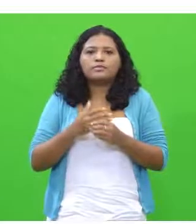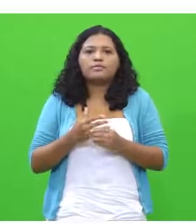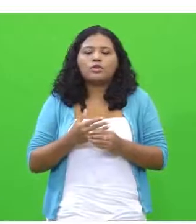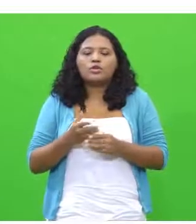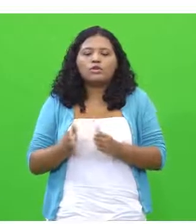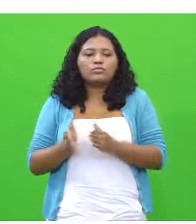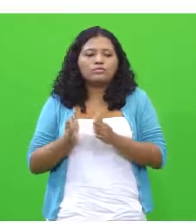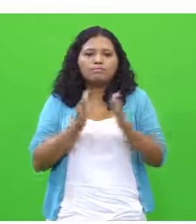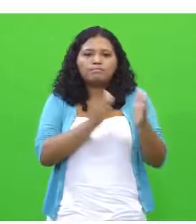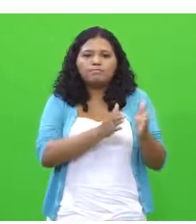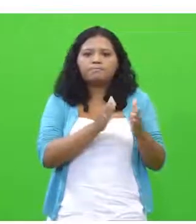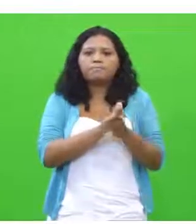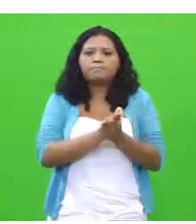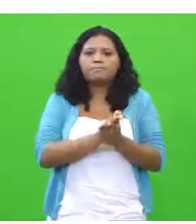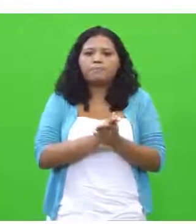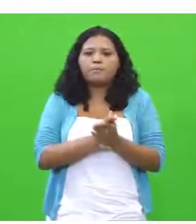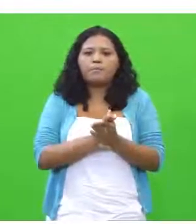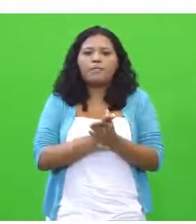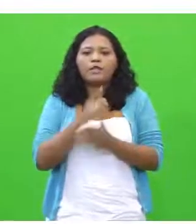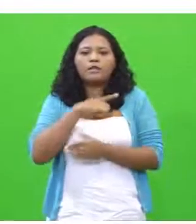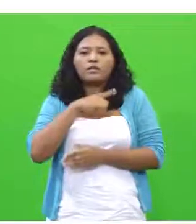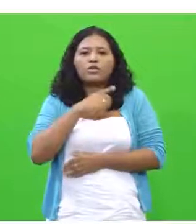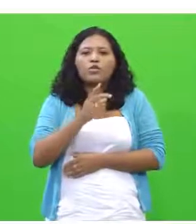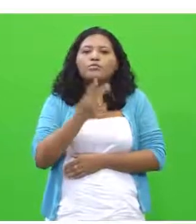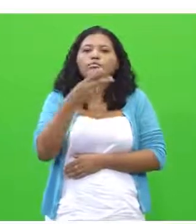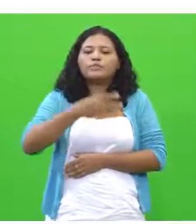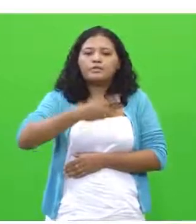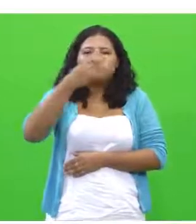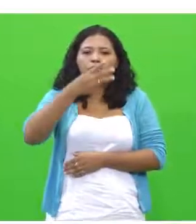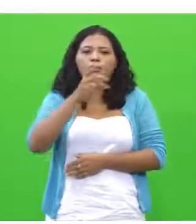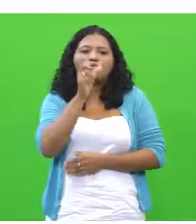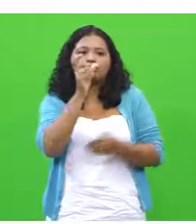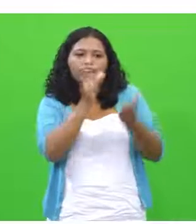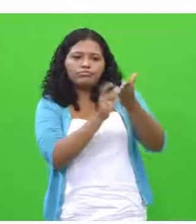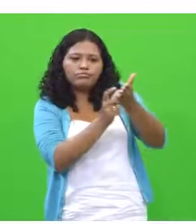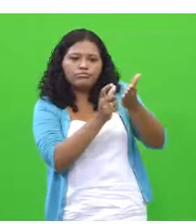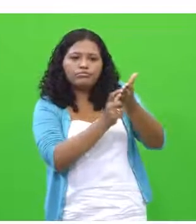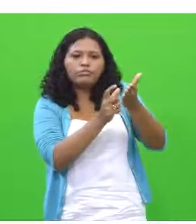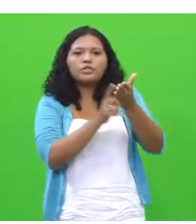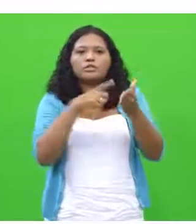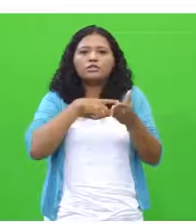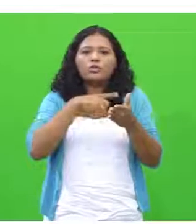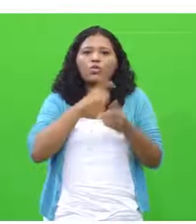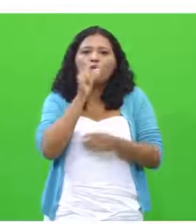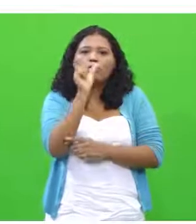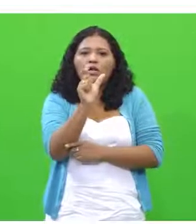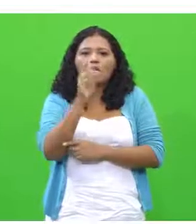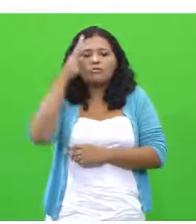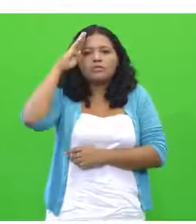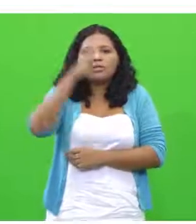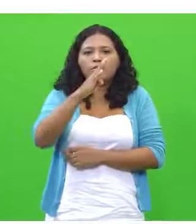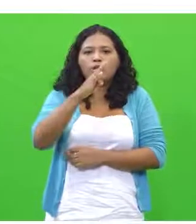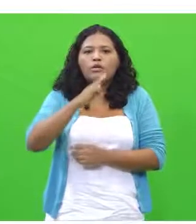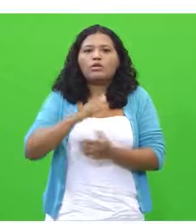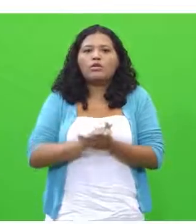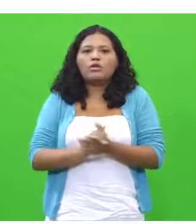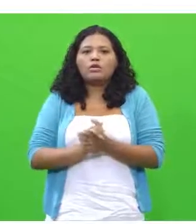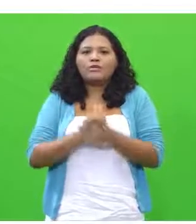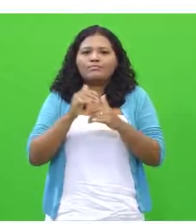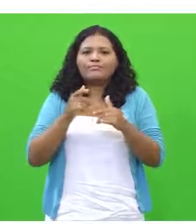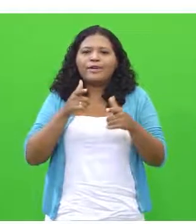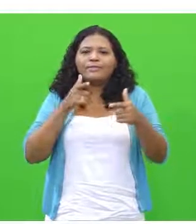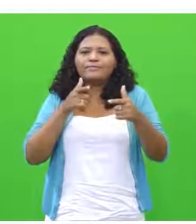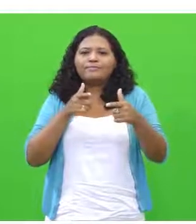cartela, nós vamos ter o terceiro parágrafo e nós elencamos como palavras-chave a crítica medida,